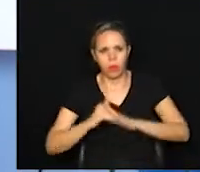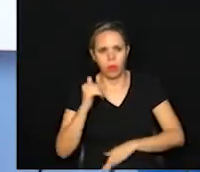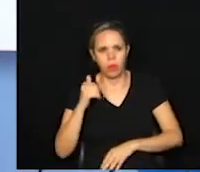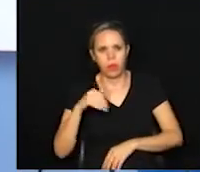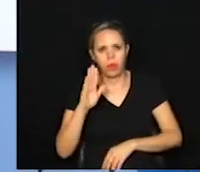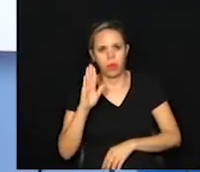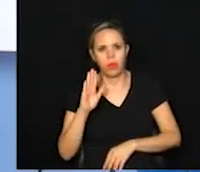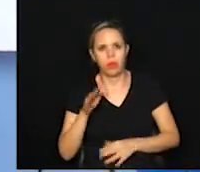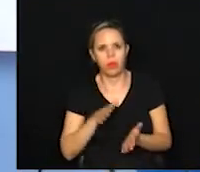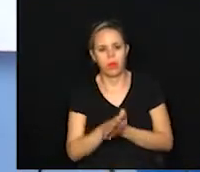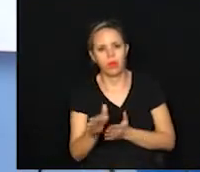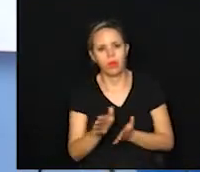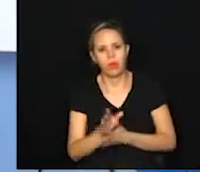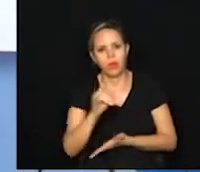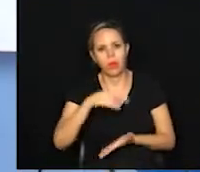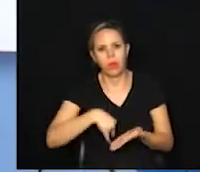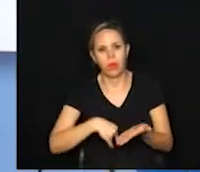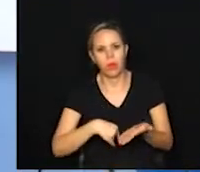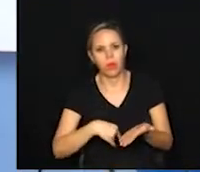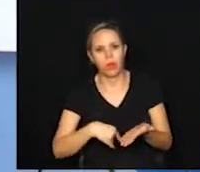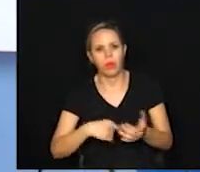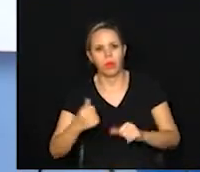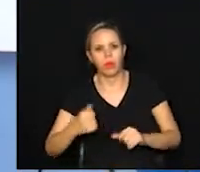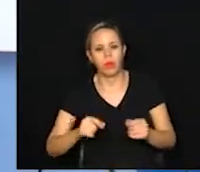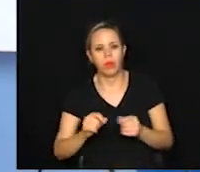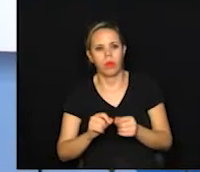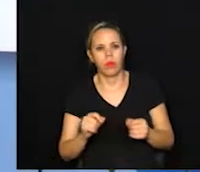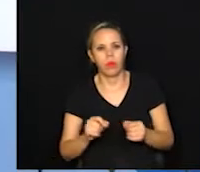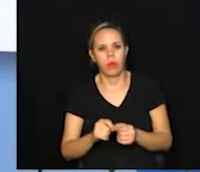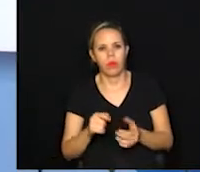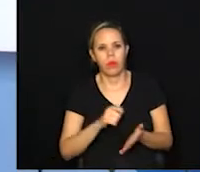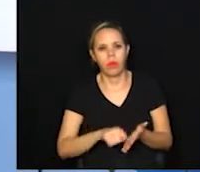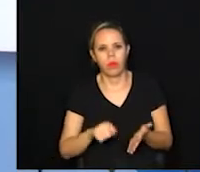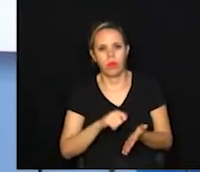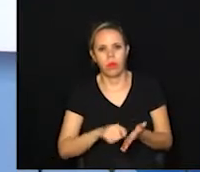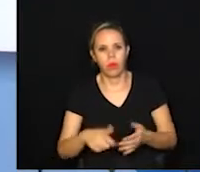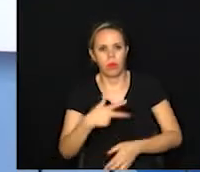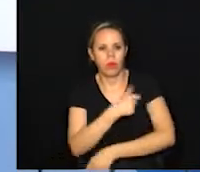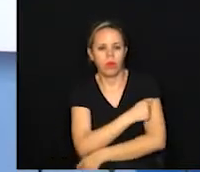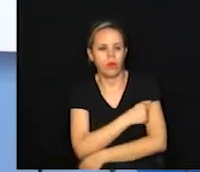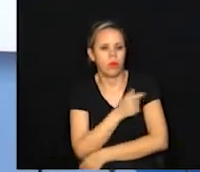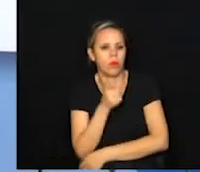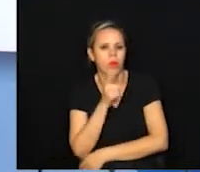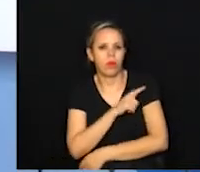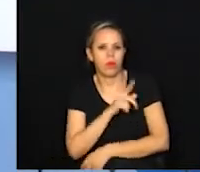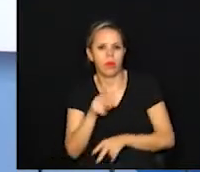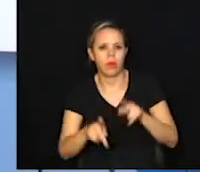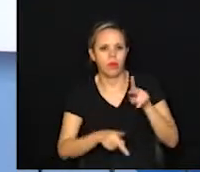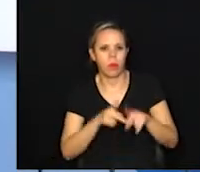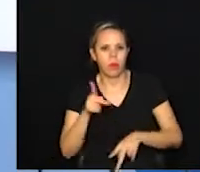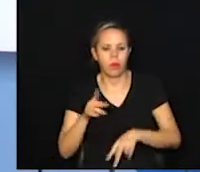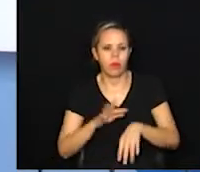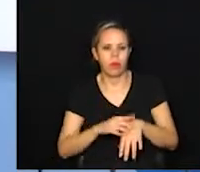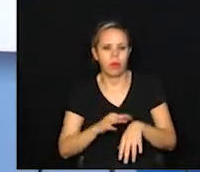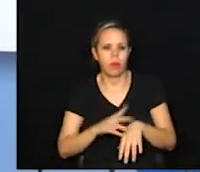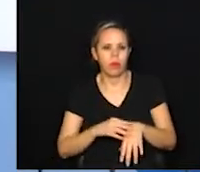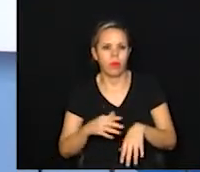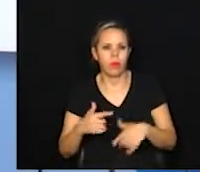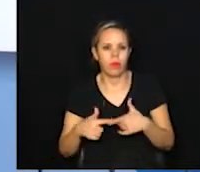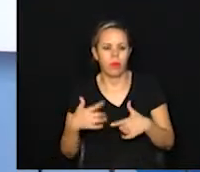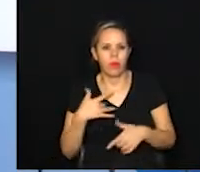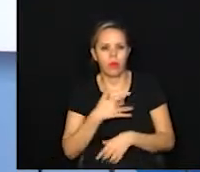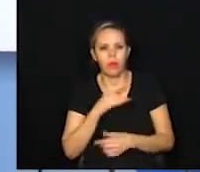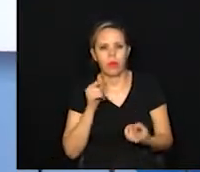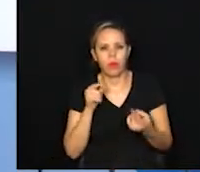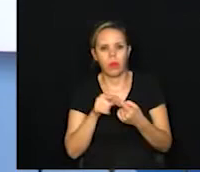mais emitiram laudos, exames e receitas médicas para vacinação de pessoas com comorbidades. O